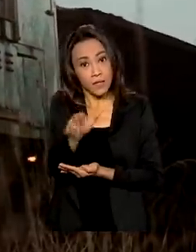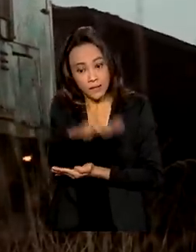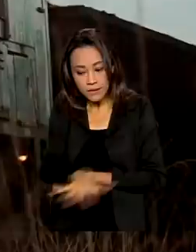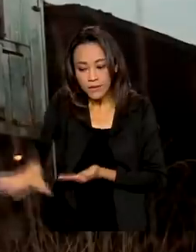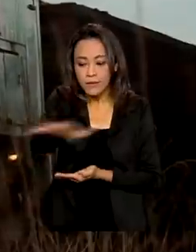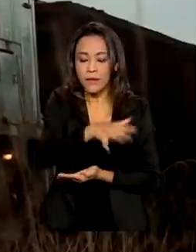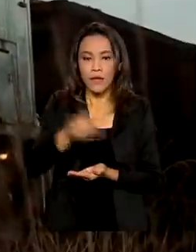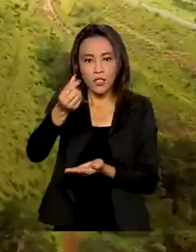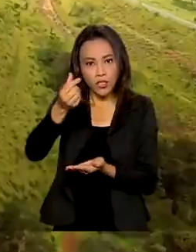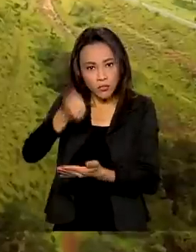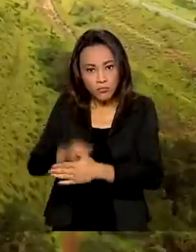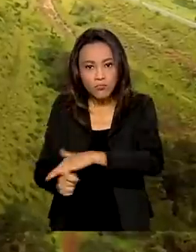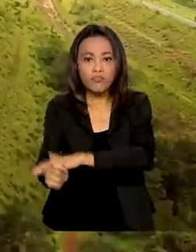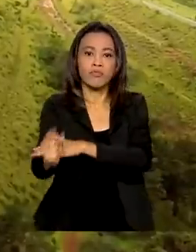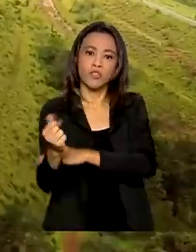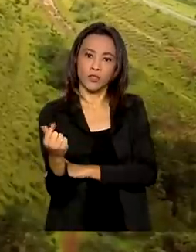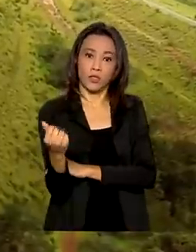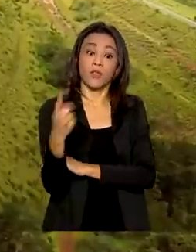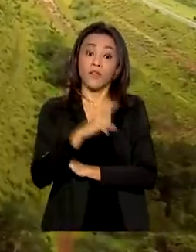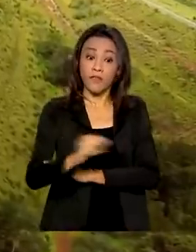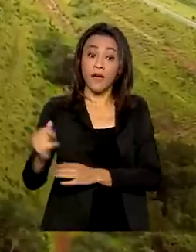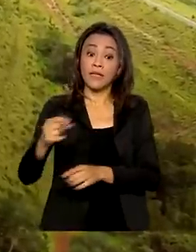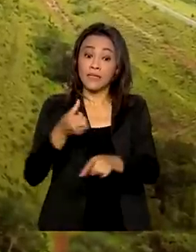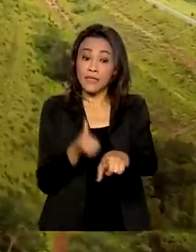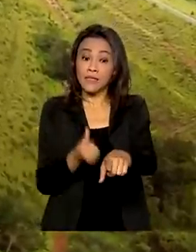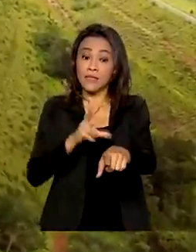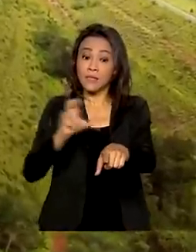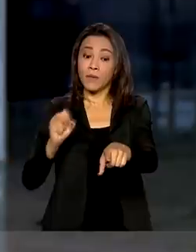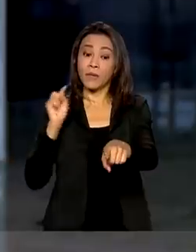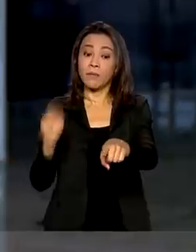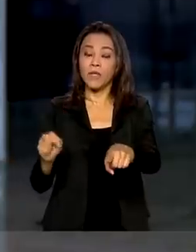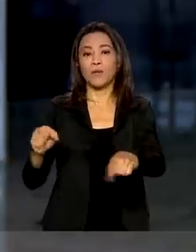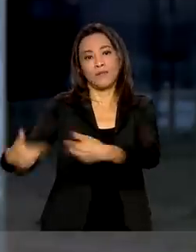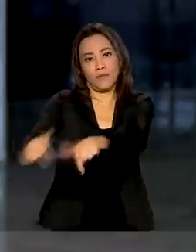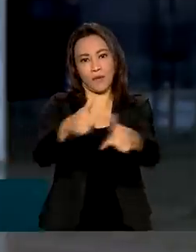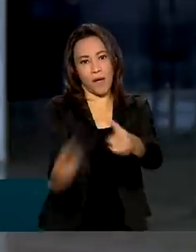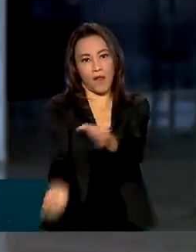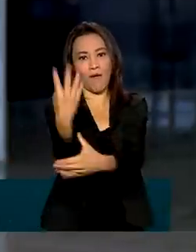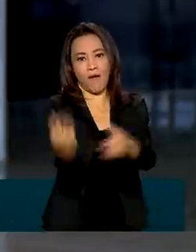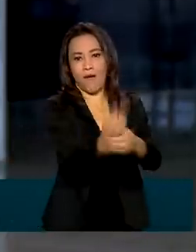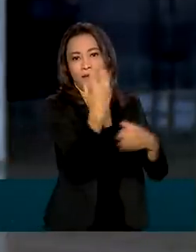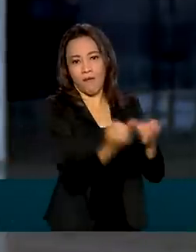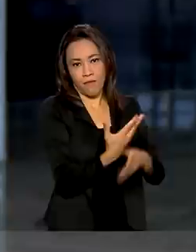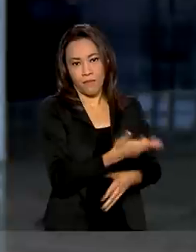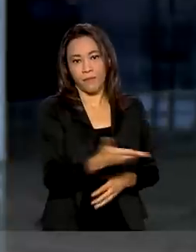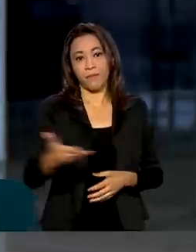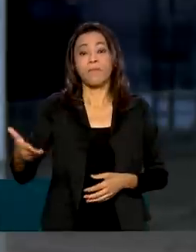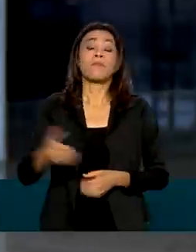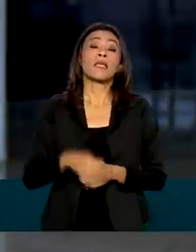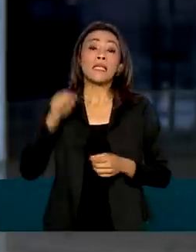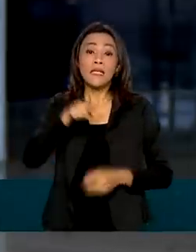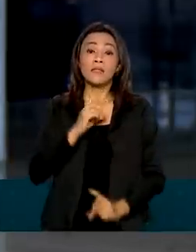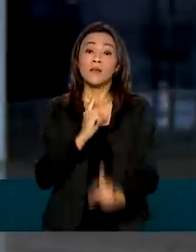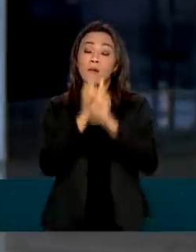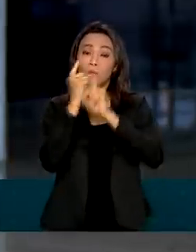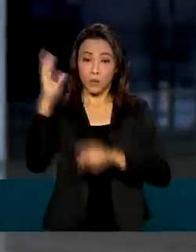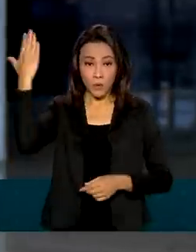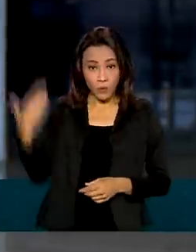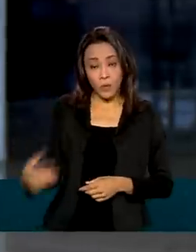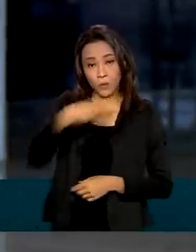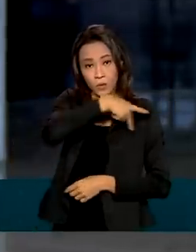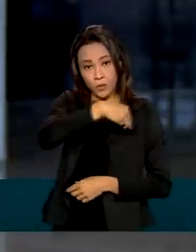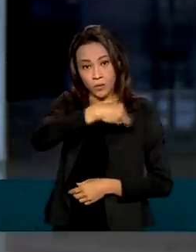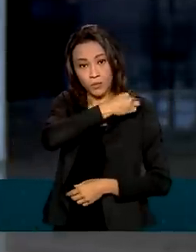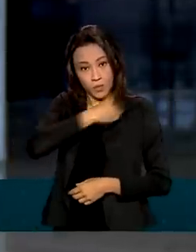investimentos e gerar cerca de 650 mil empregos. Na audiência, o ministro reforçou que mesmo com a pandemia, o